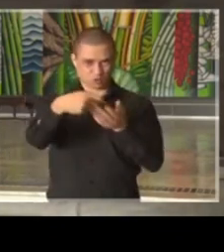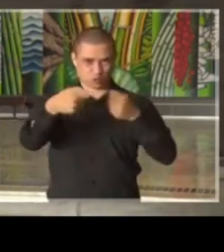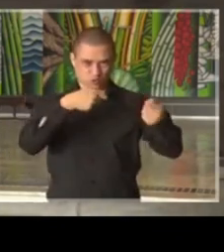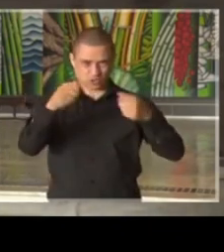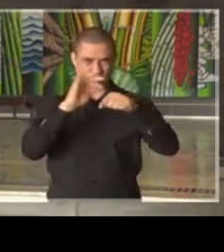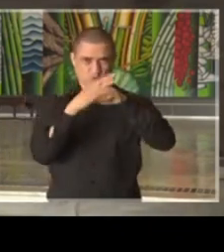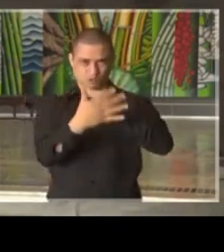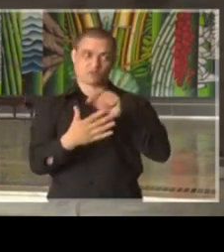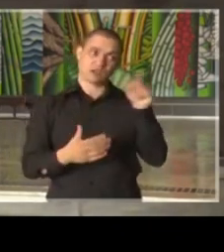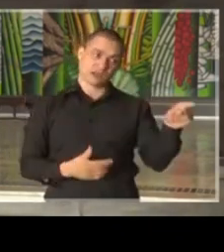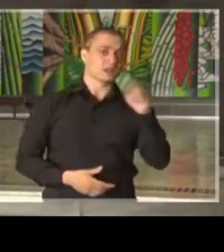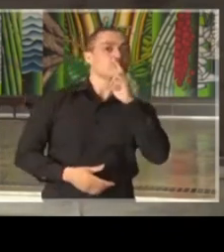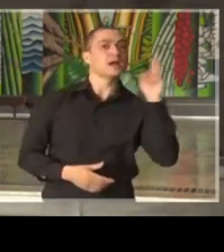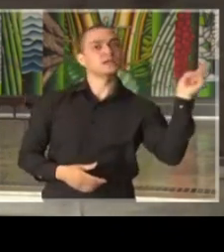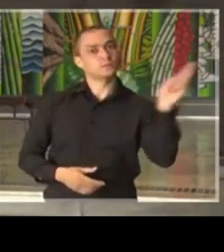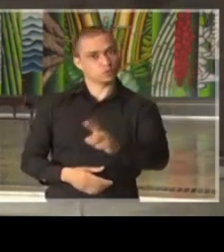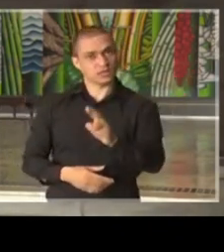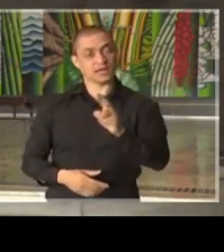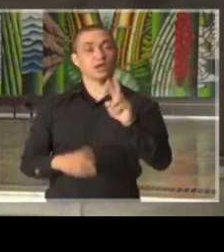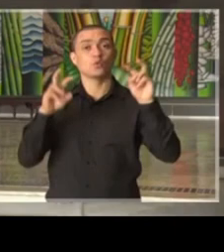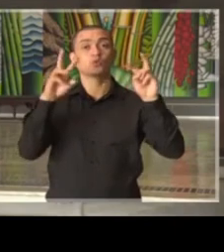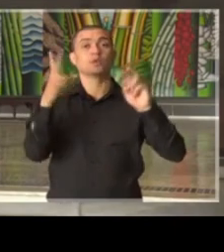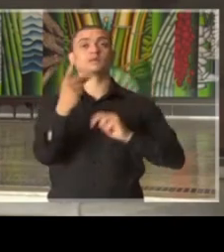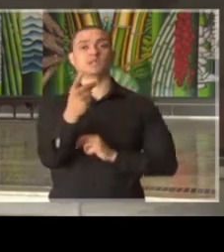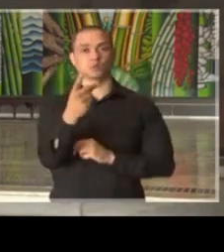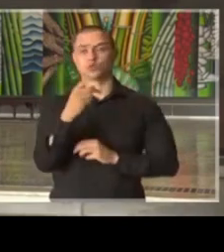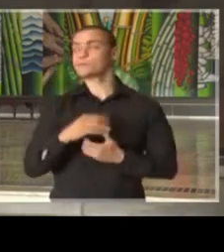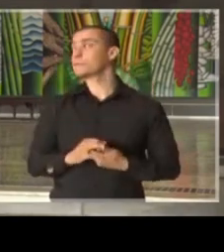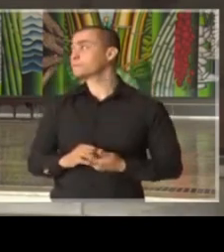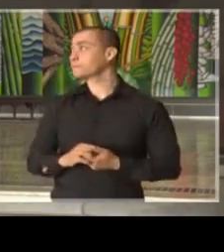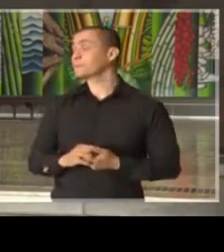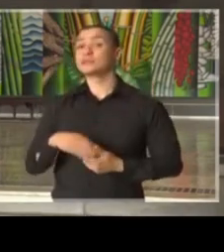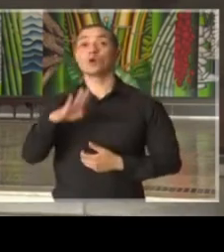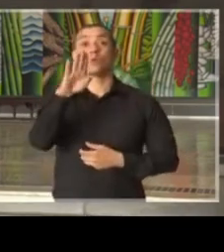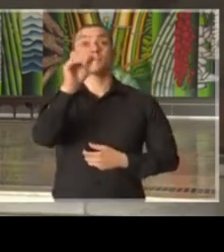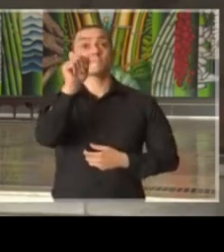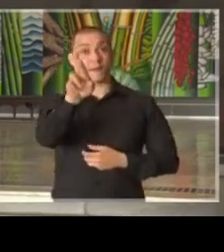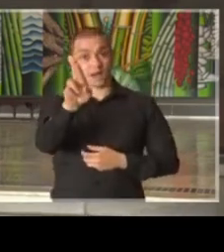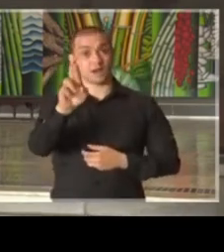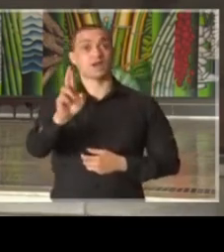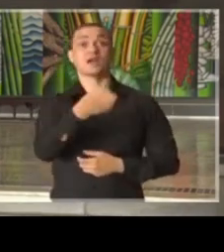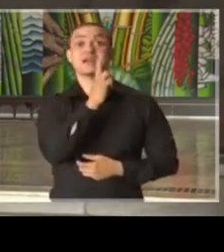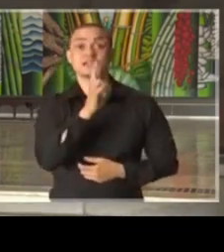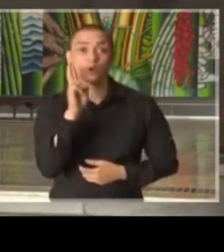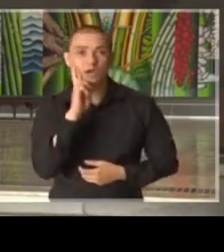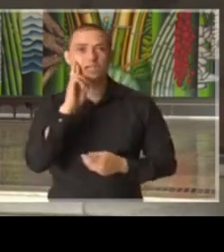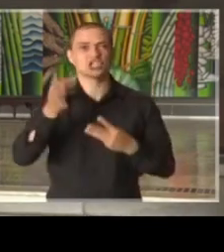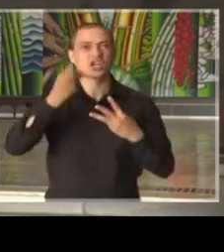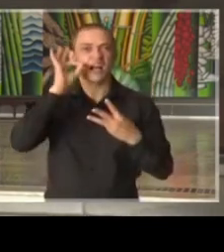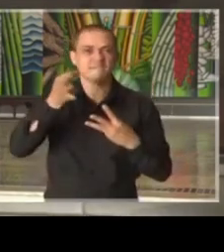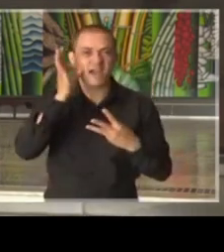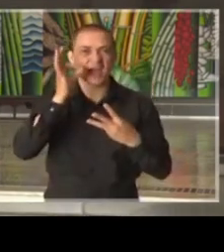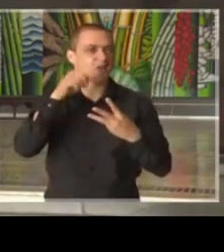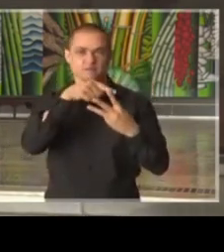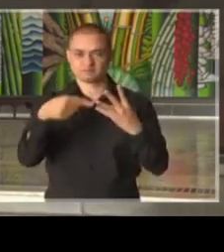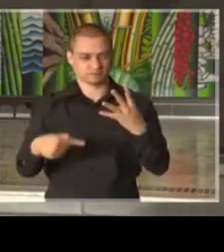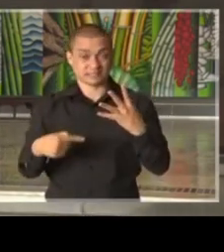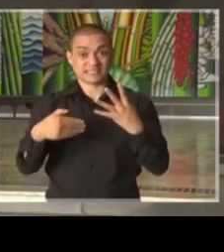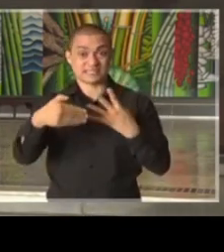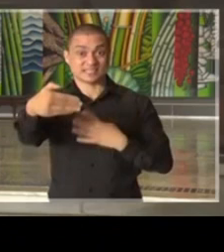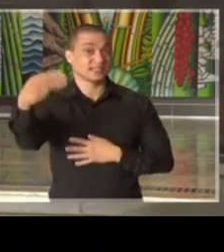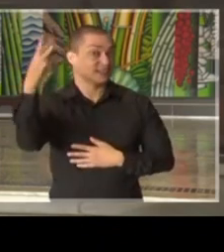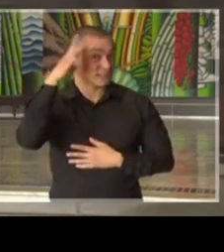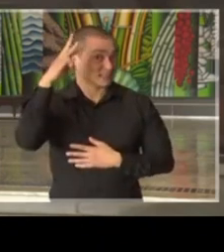de Contingente do Coronavírus, para falar sobre notificações. Bares, restaurantes e cafés, a partir da próxima terça-feira,